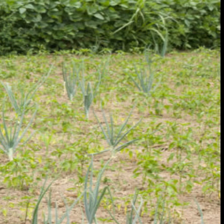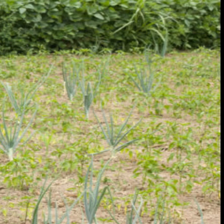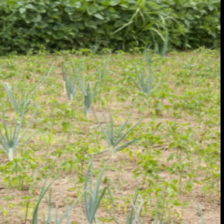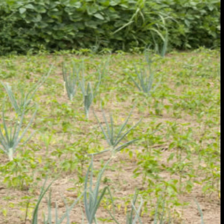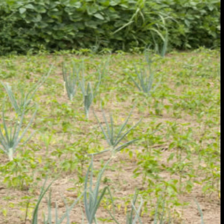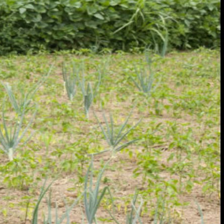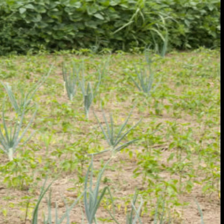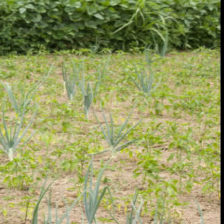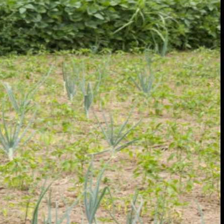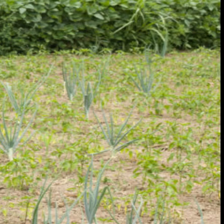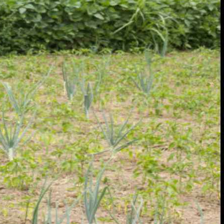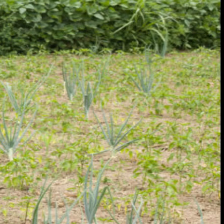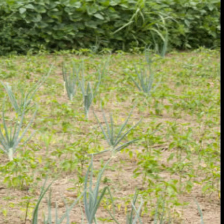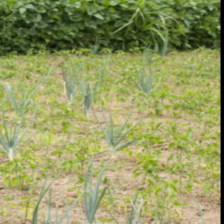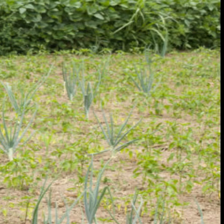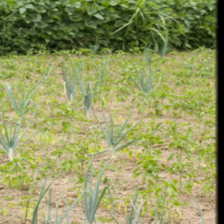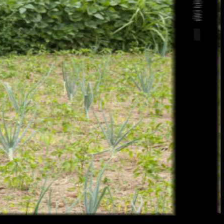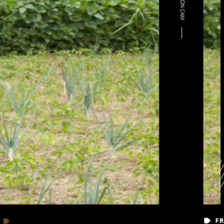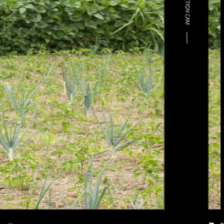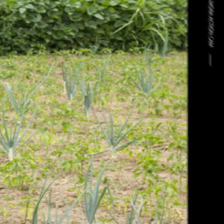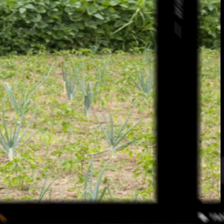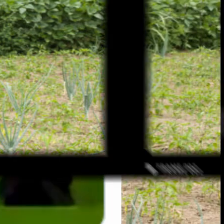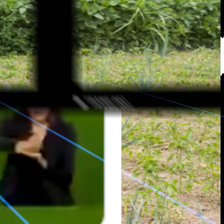economia do Brasil nos últimos anos.